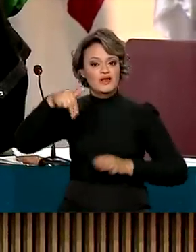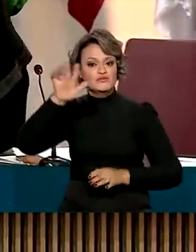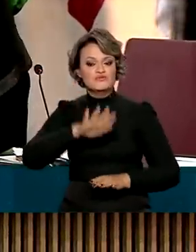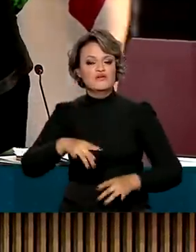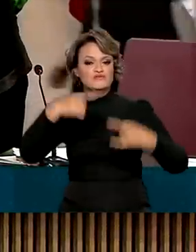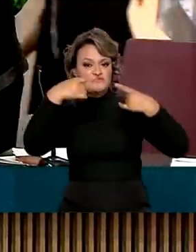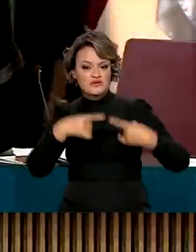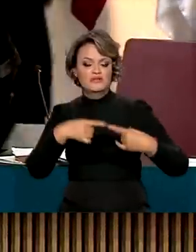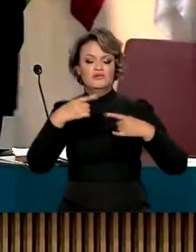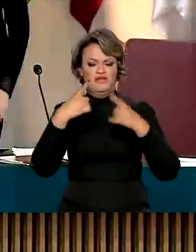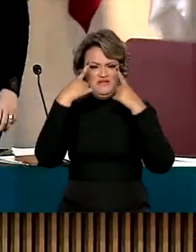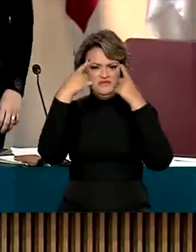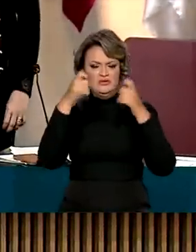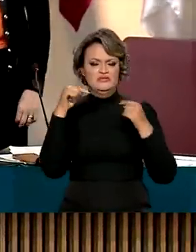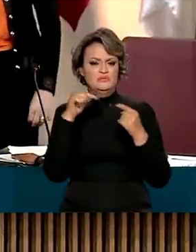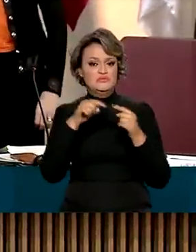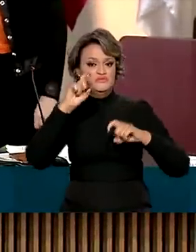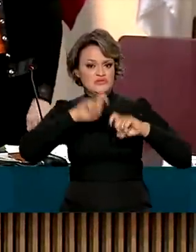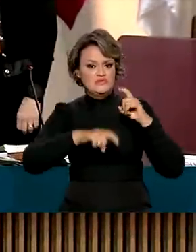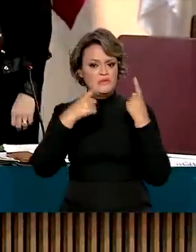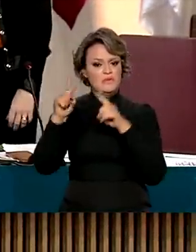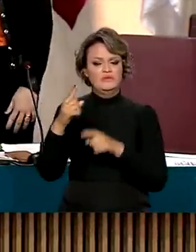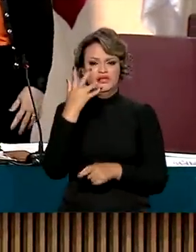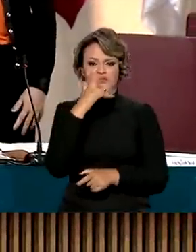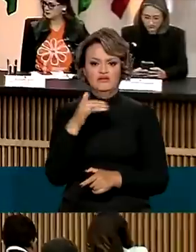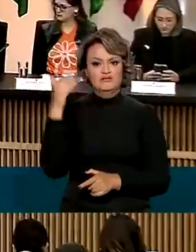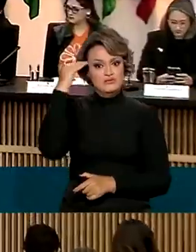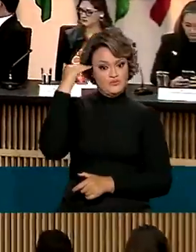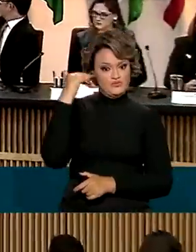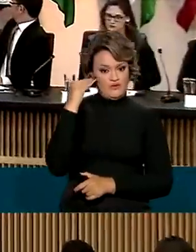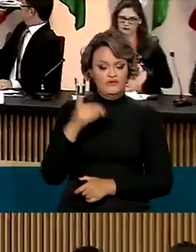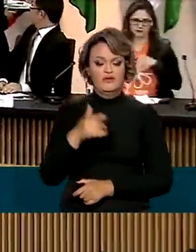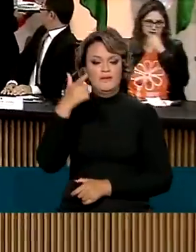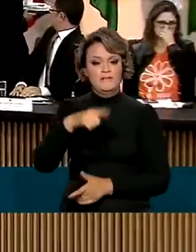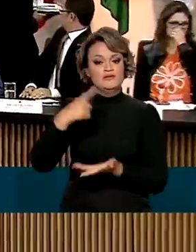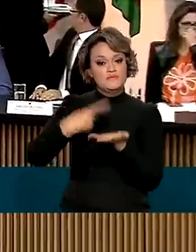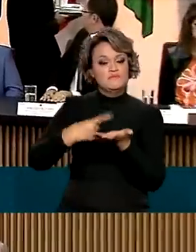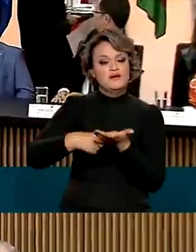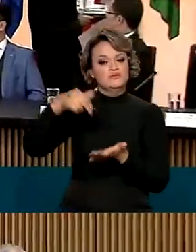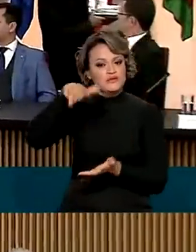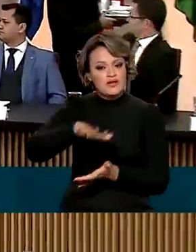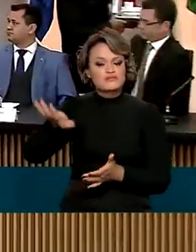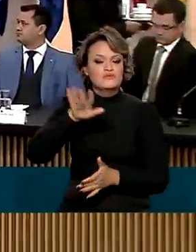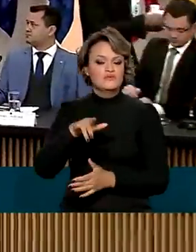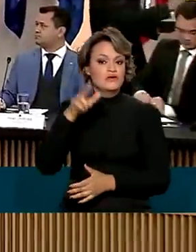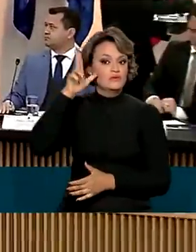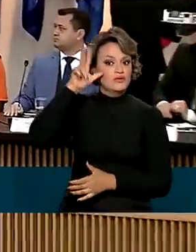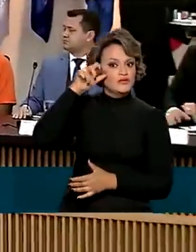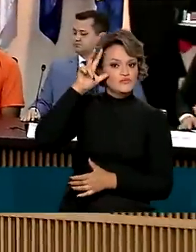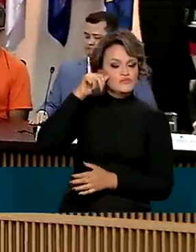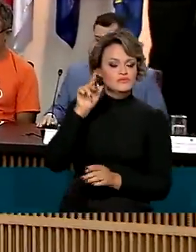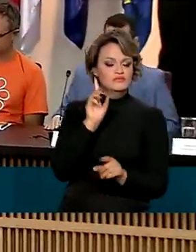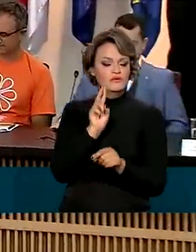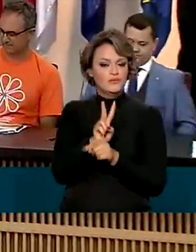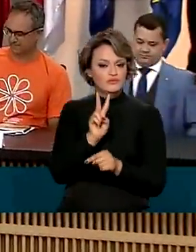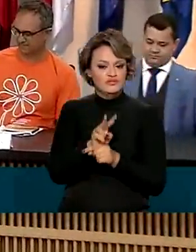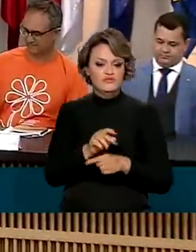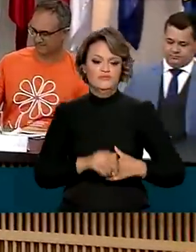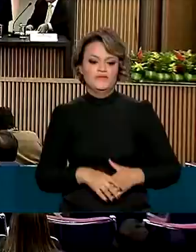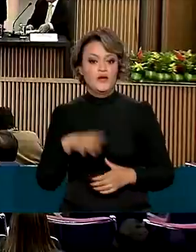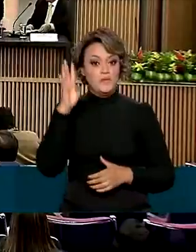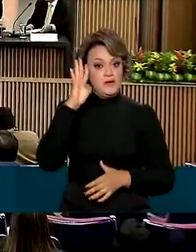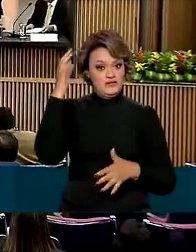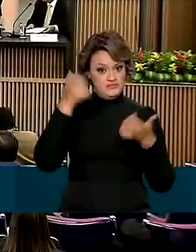Enfrentamento à Violência Sexual de Crianças e Adolescentes e do Pacto Nacional da Escuta Protegida, nesta quarta